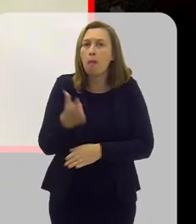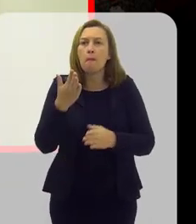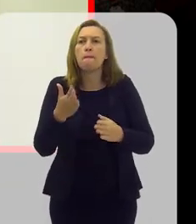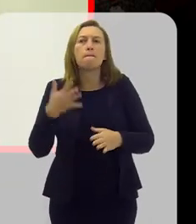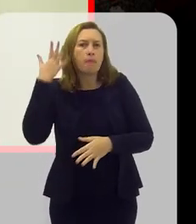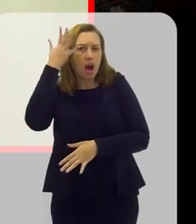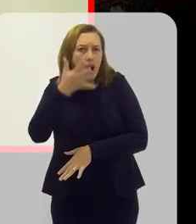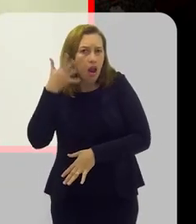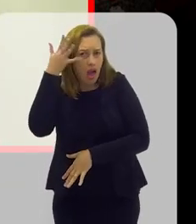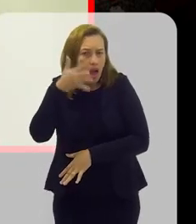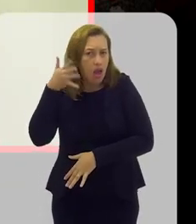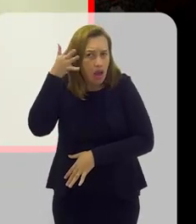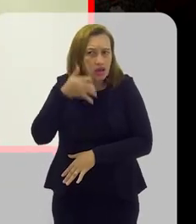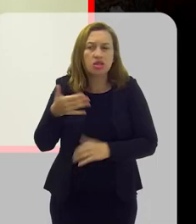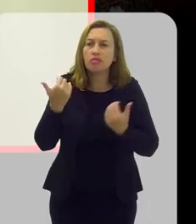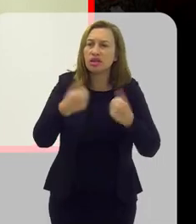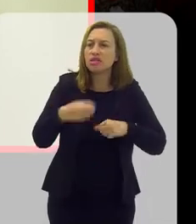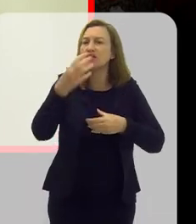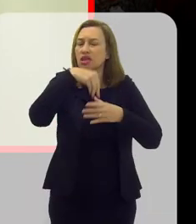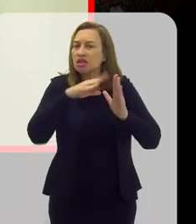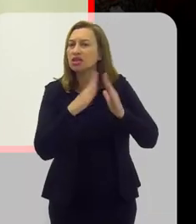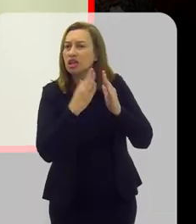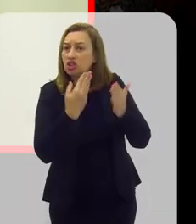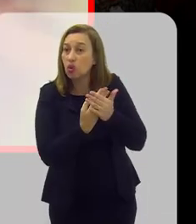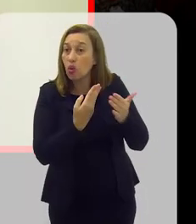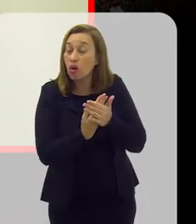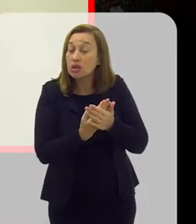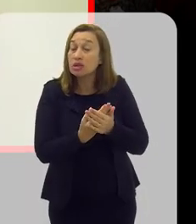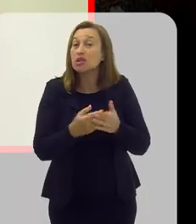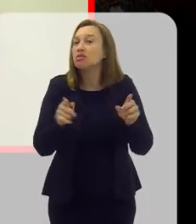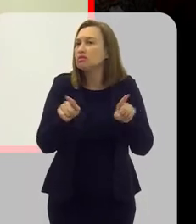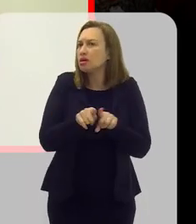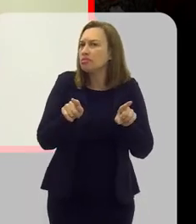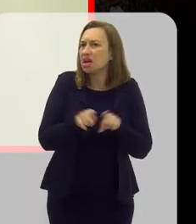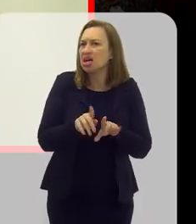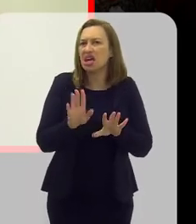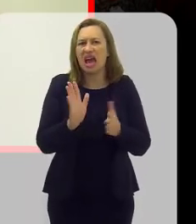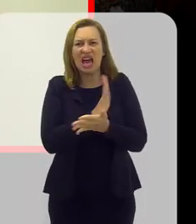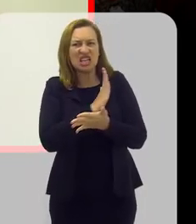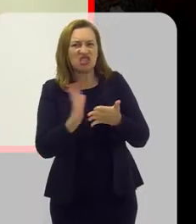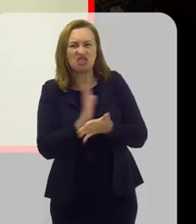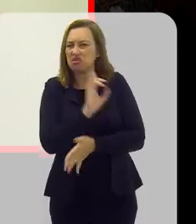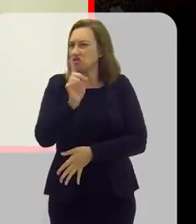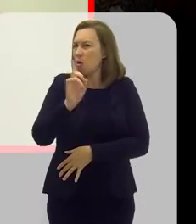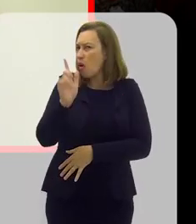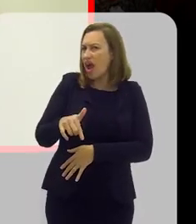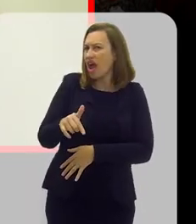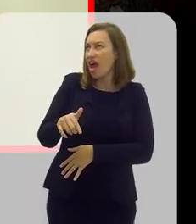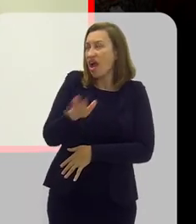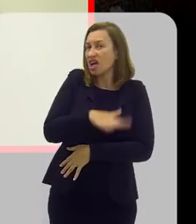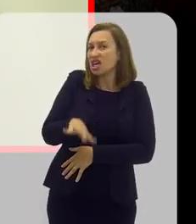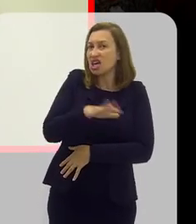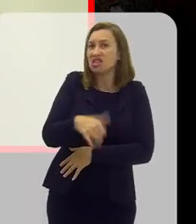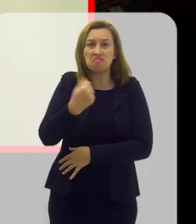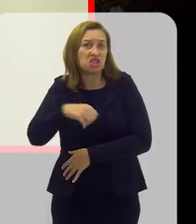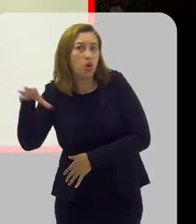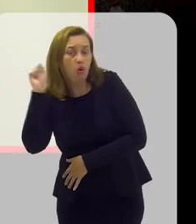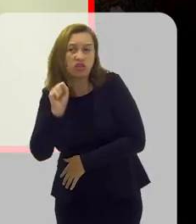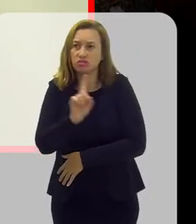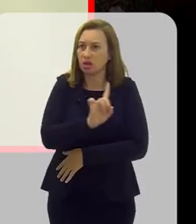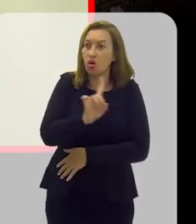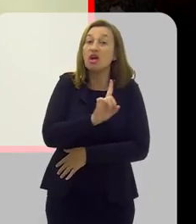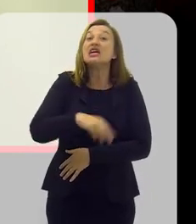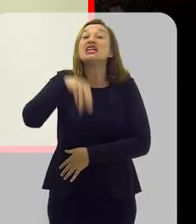palestras precisam ser feitas nessas escolas e muitas vezes não são as crianças que precisam de ouvir,